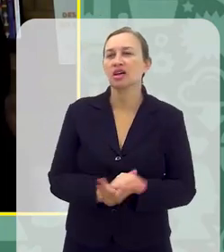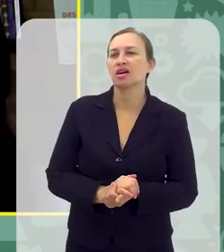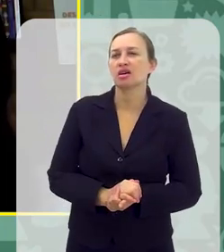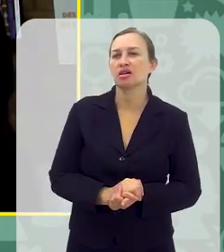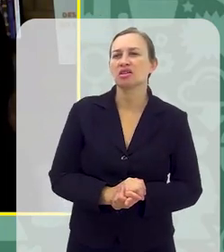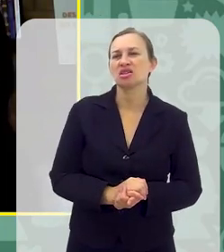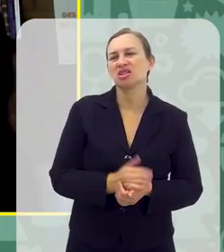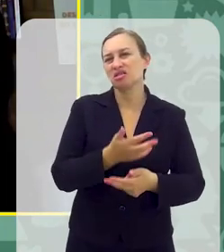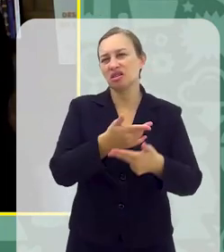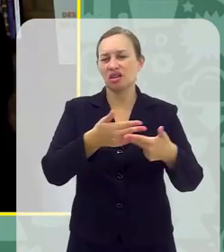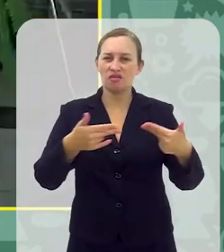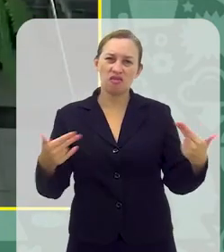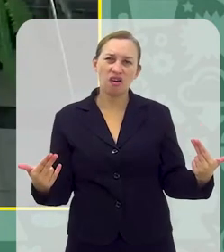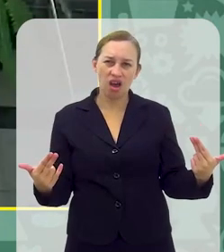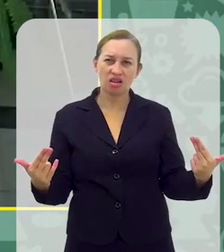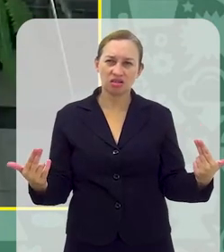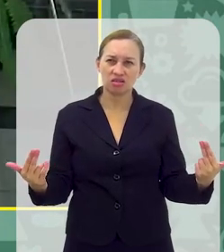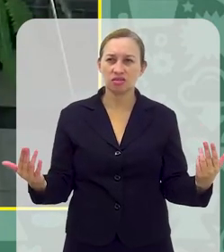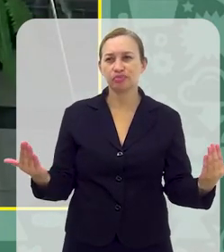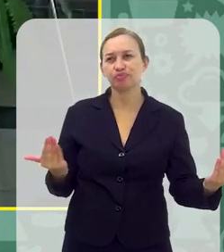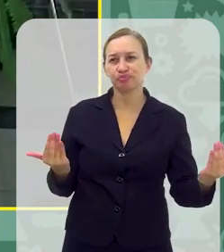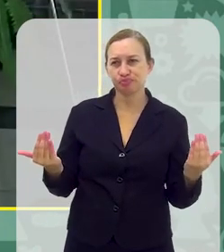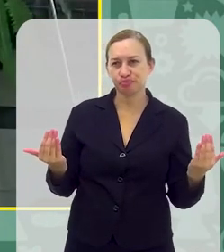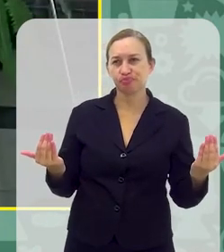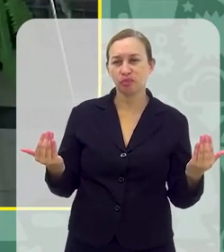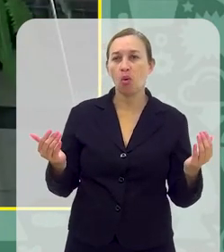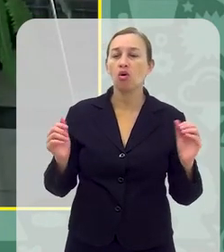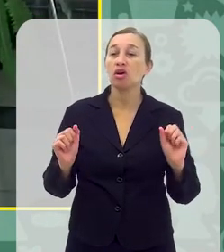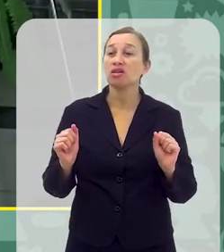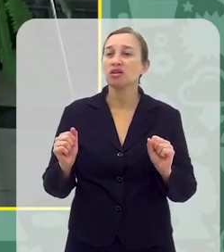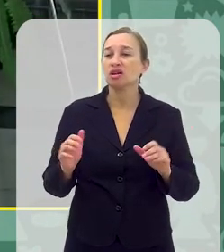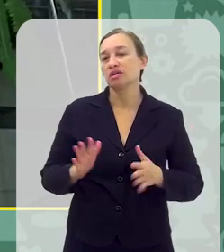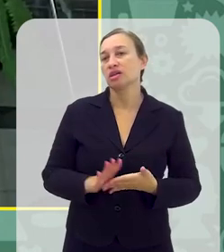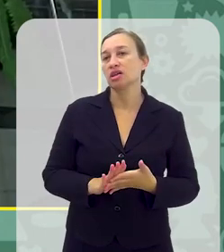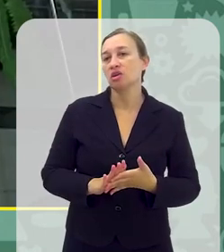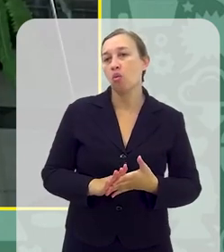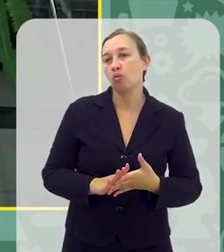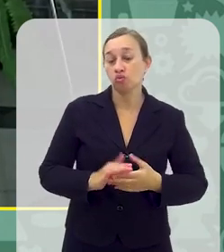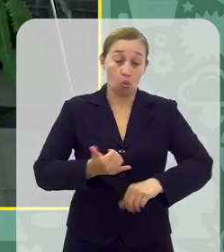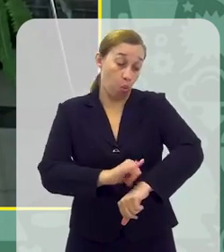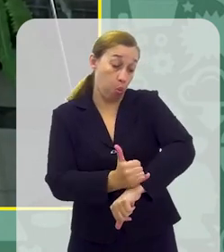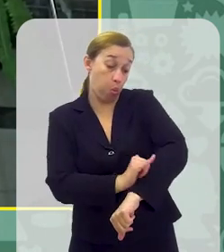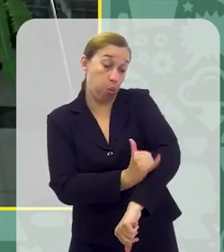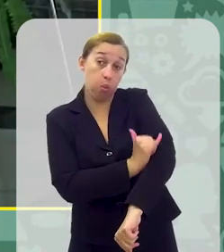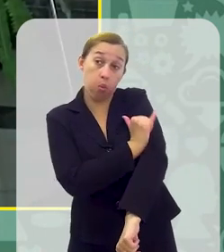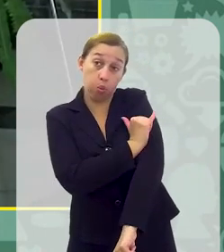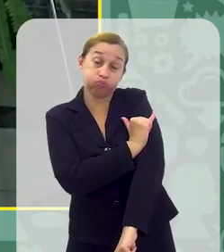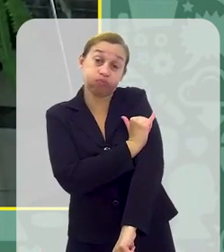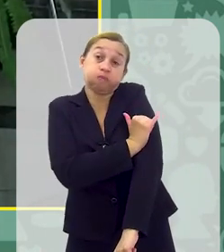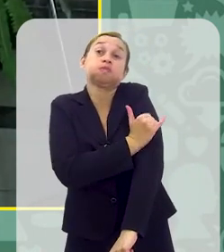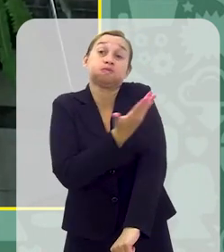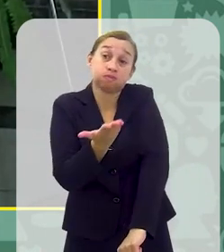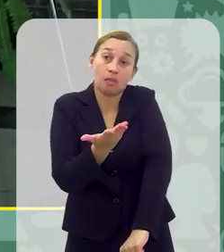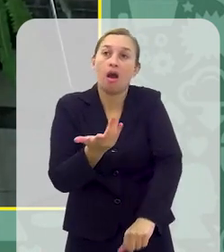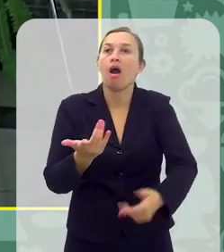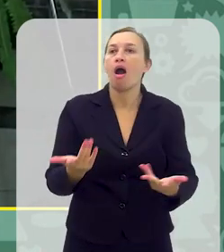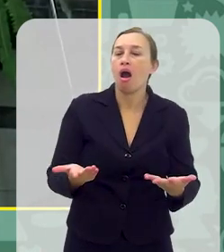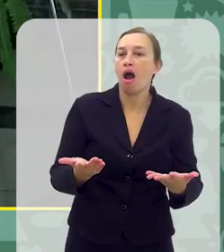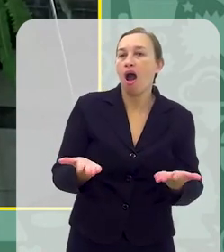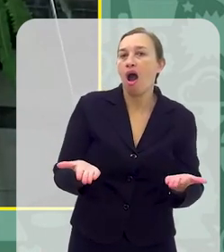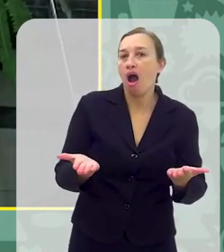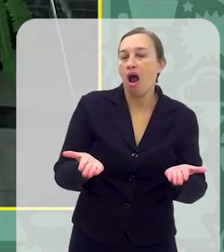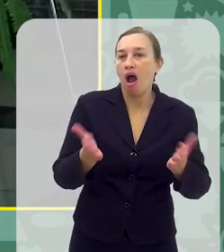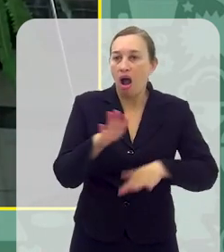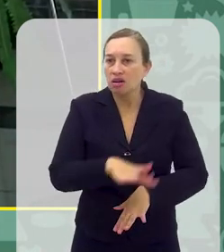Tem vários estudos de associação Como a gente vinha dizendo, né? Isso vai desde obesidade, por exemplo Porque a